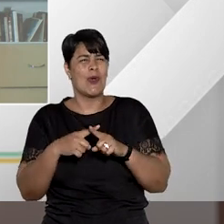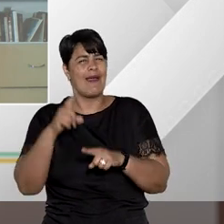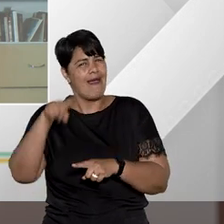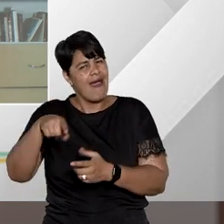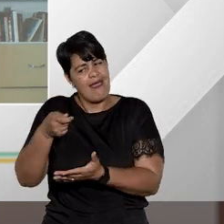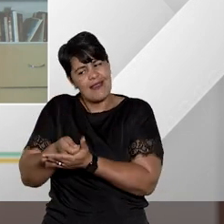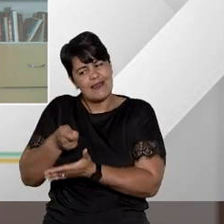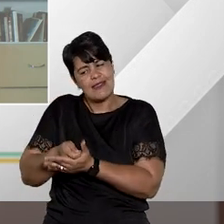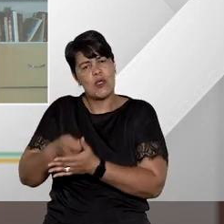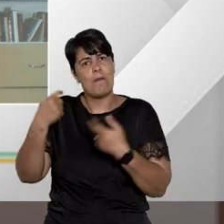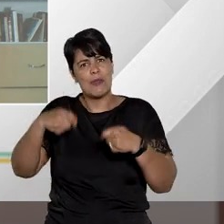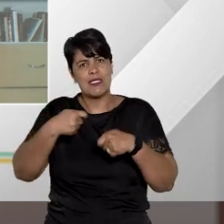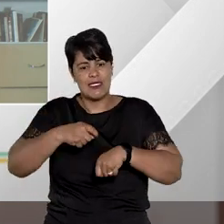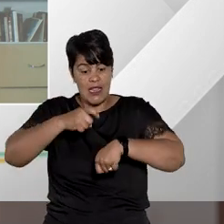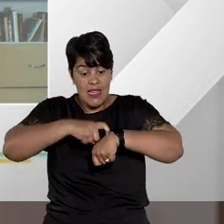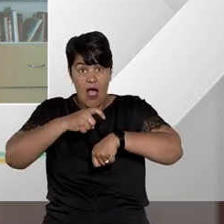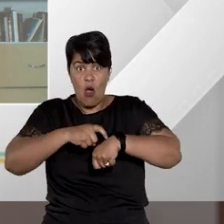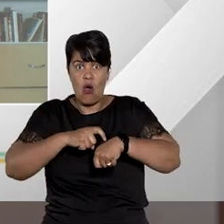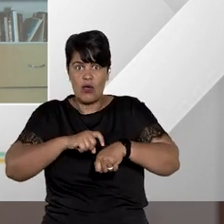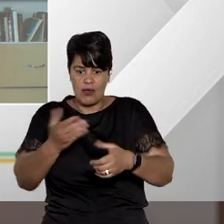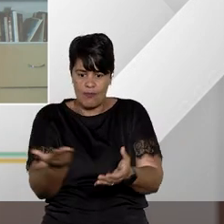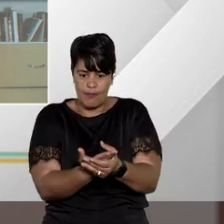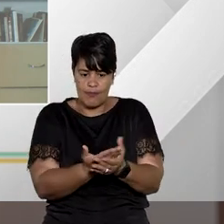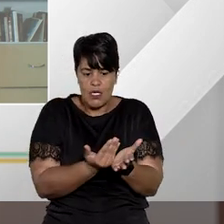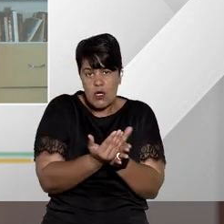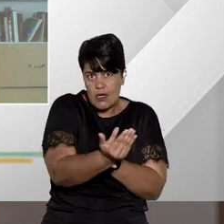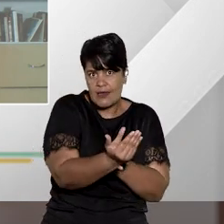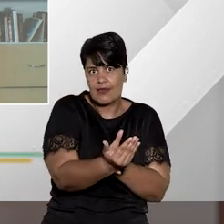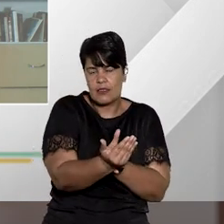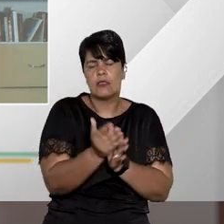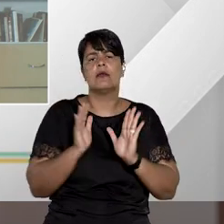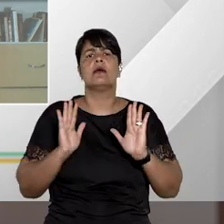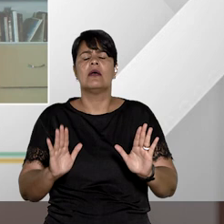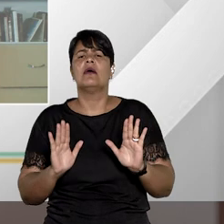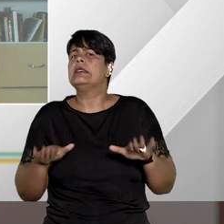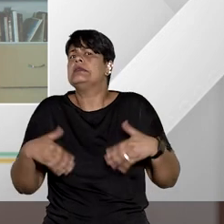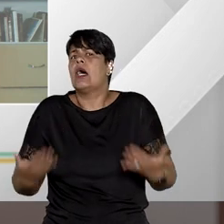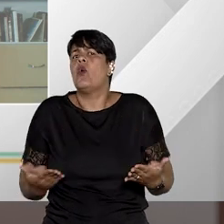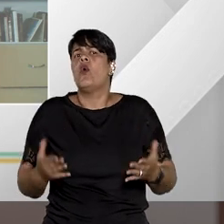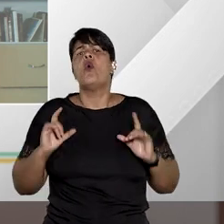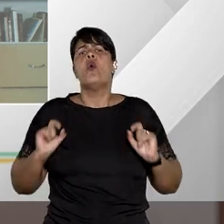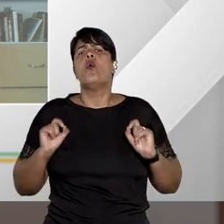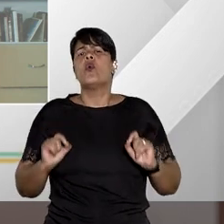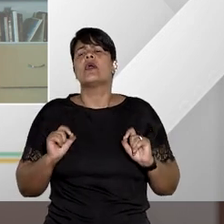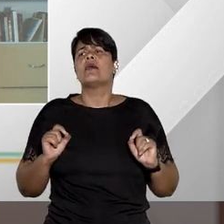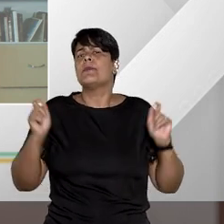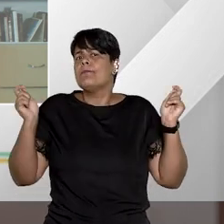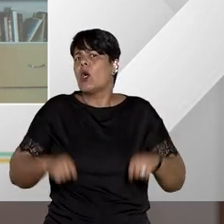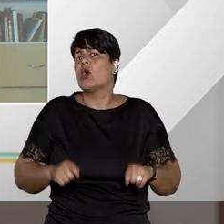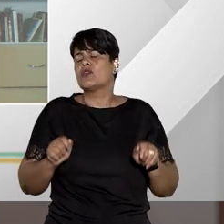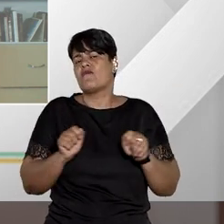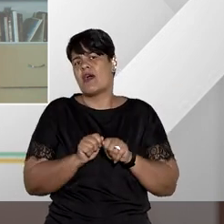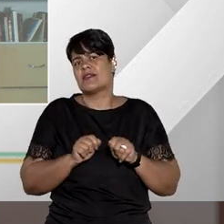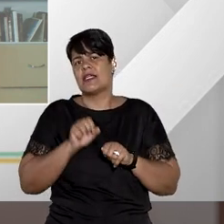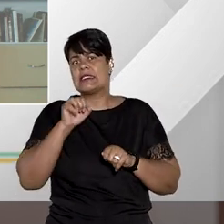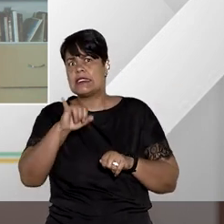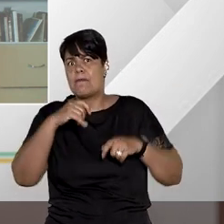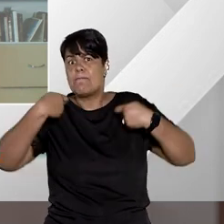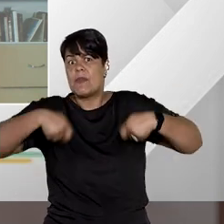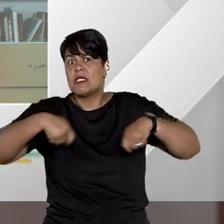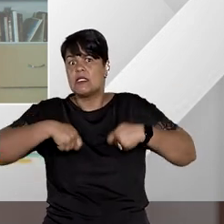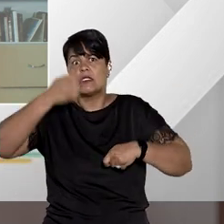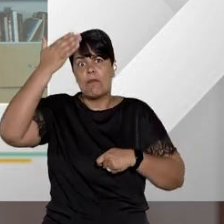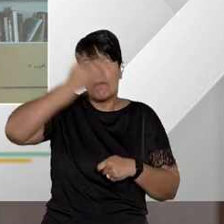exigido que seja juntado logo na petição inicial. Então, o que há de se fazer quando há necessidade da dilação